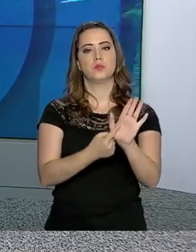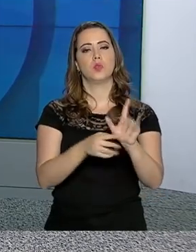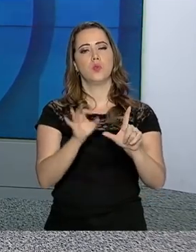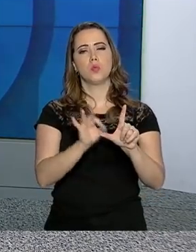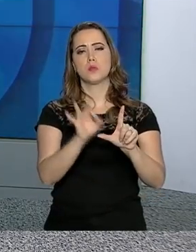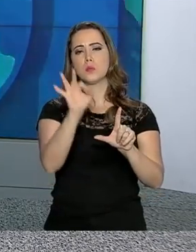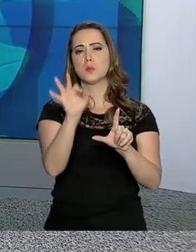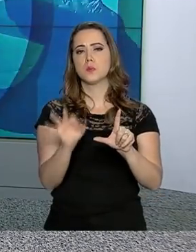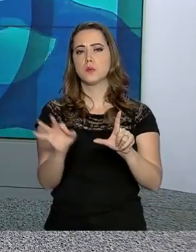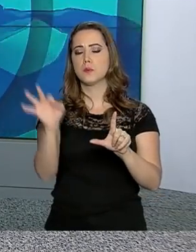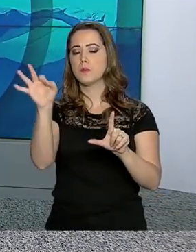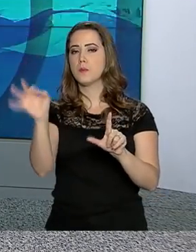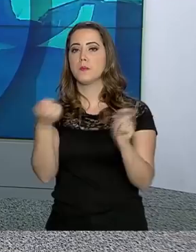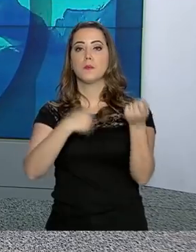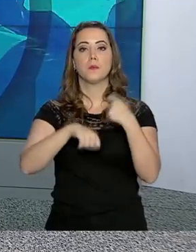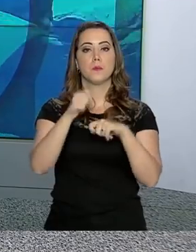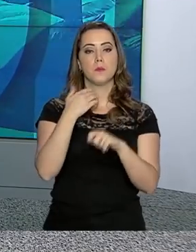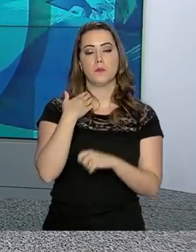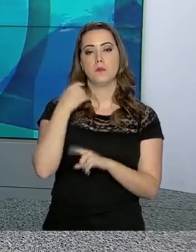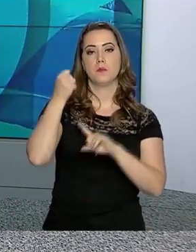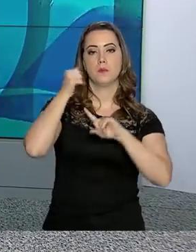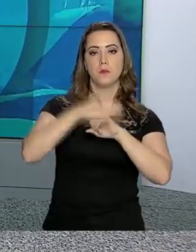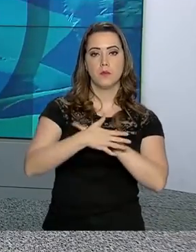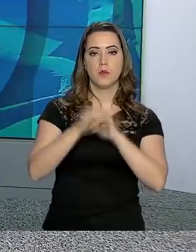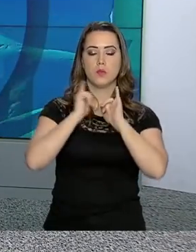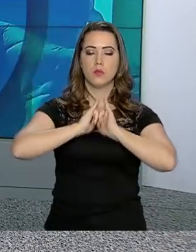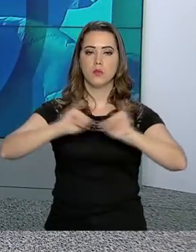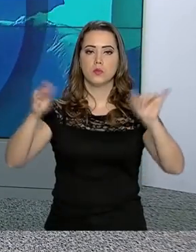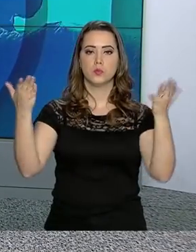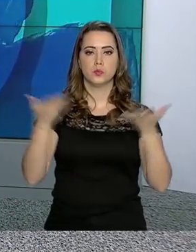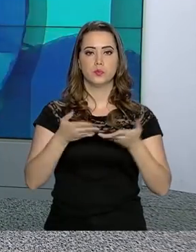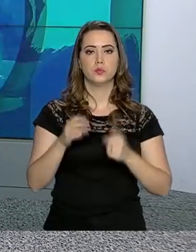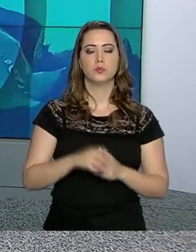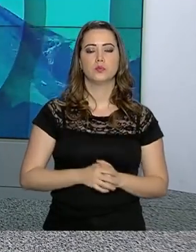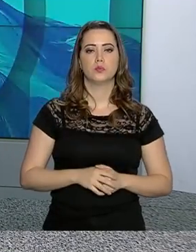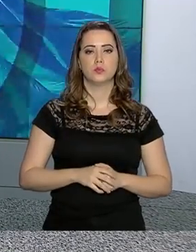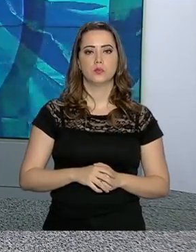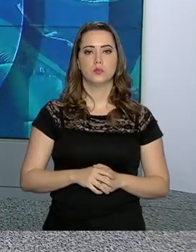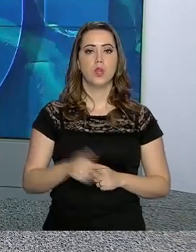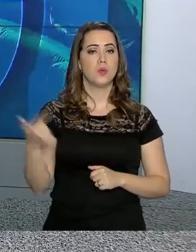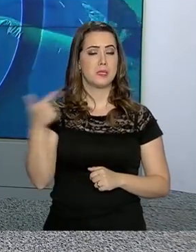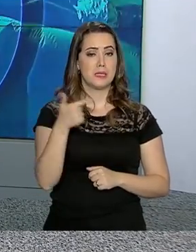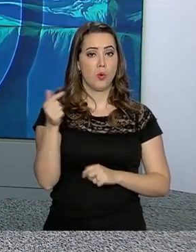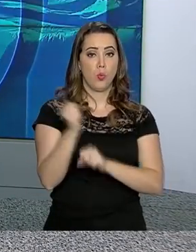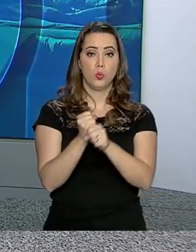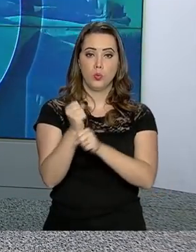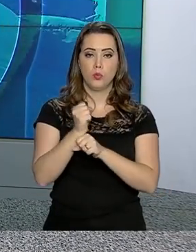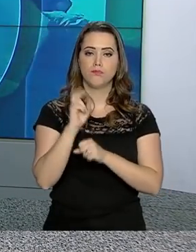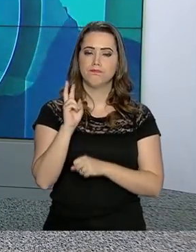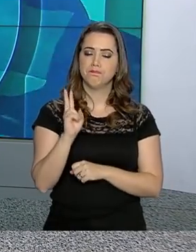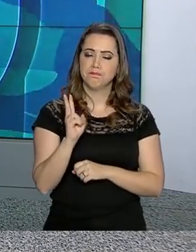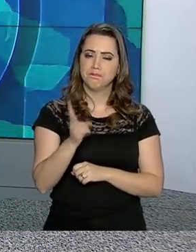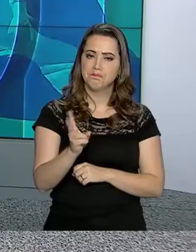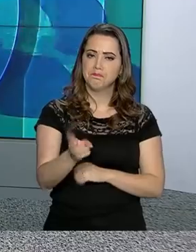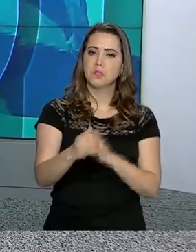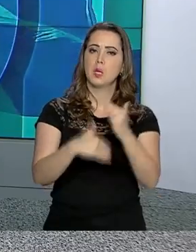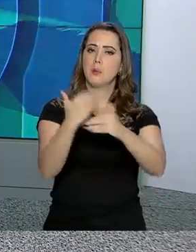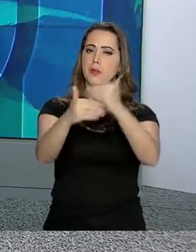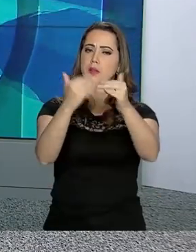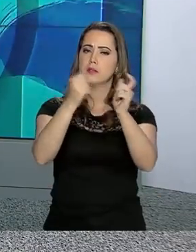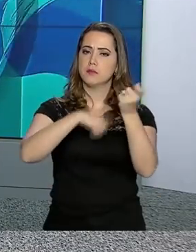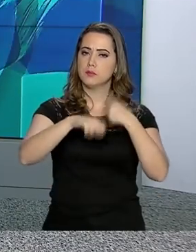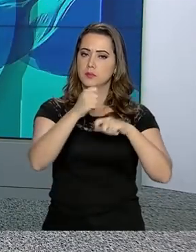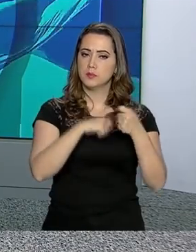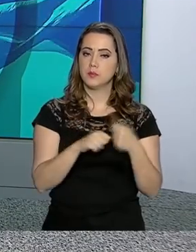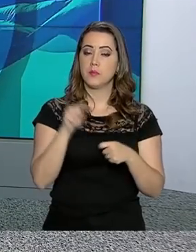que mostra o índice de atividade econômica do Banco Central divulgado hoje. É o segundo ano consecutivo de crescimento da